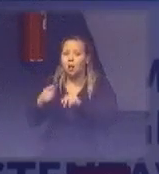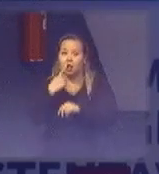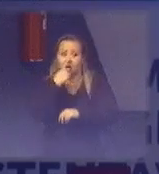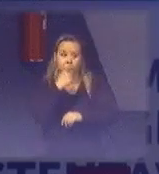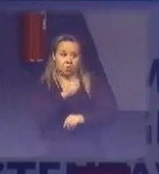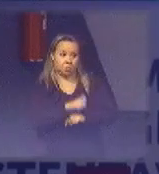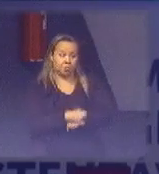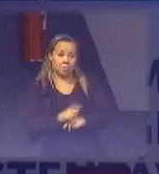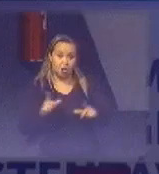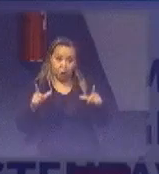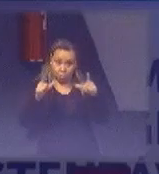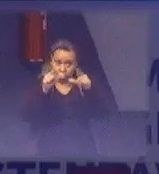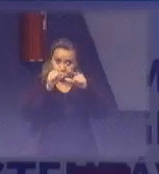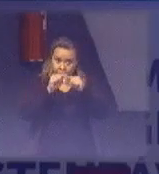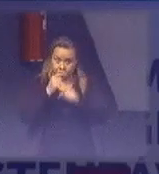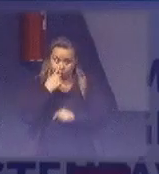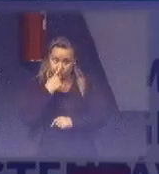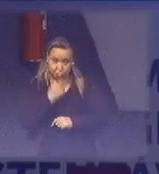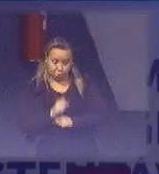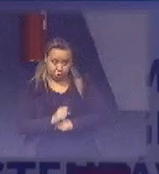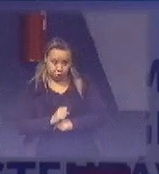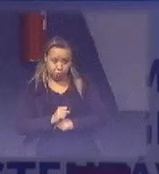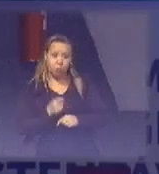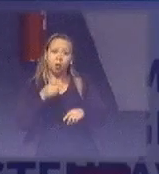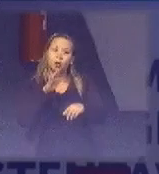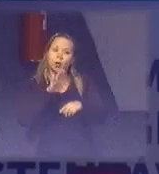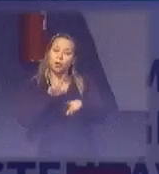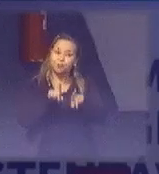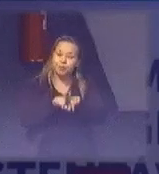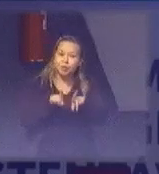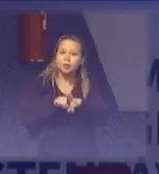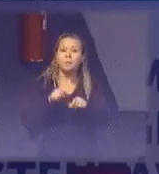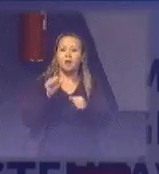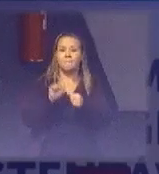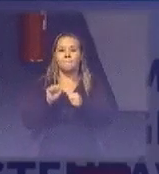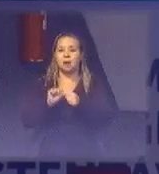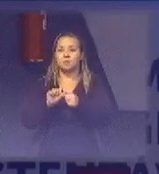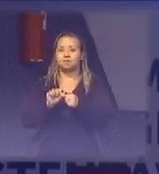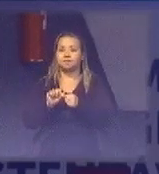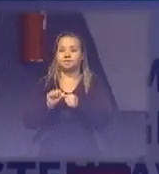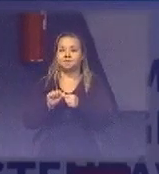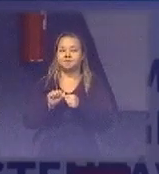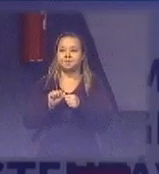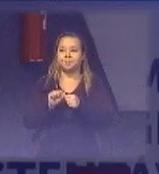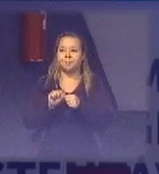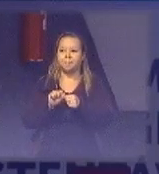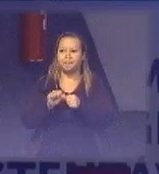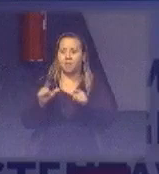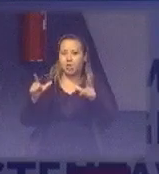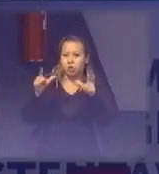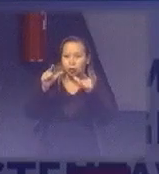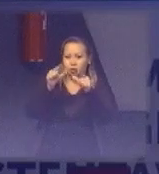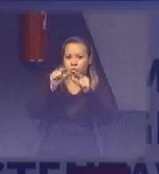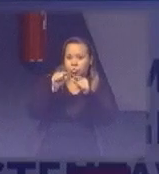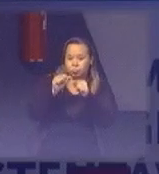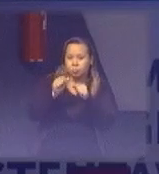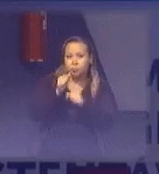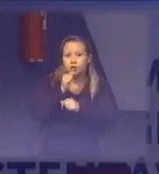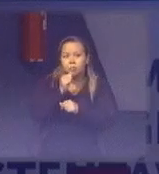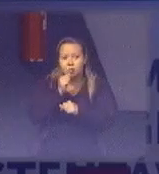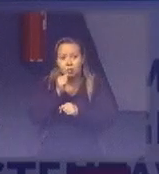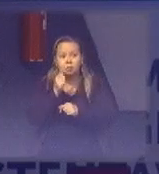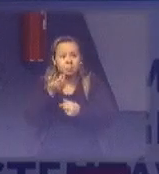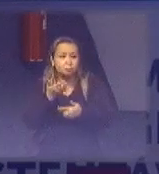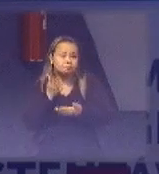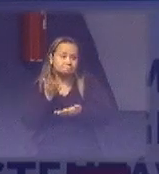reduz resíduos e também faz a... reduz resíduos e ajuda na questão da